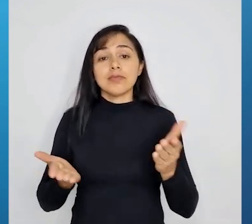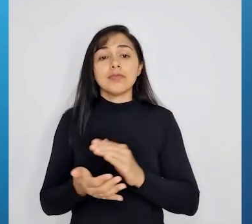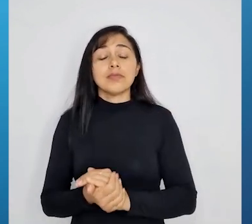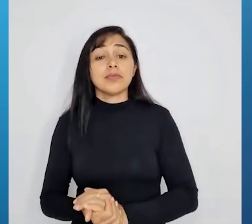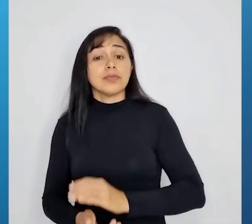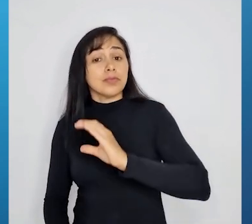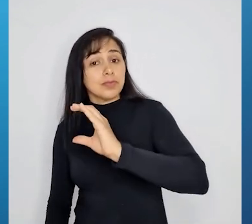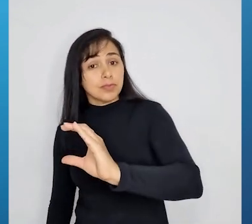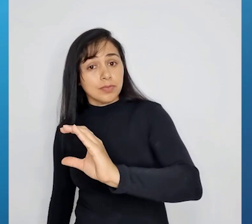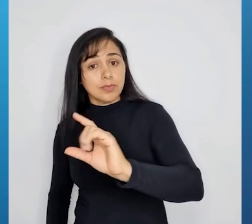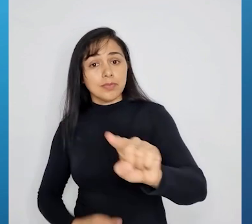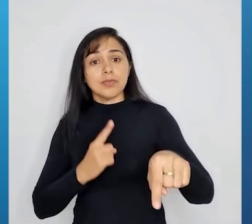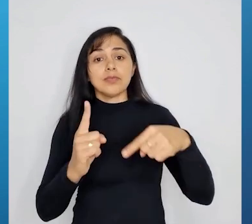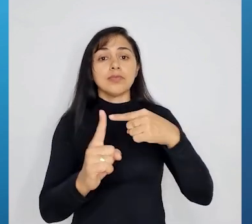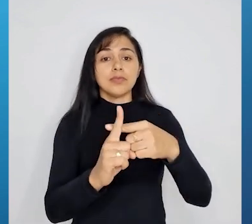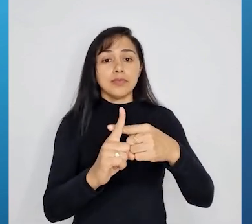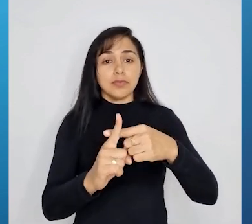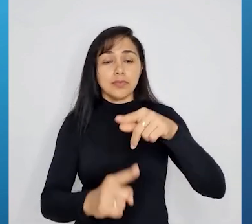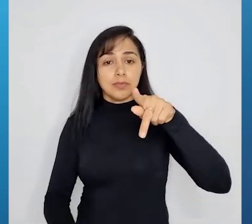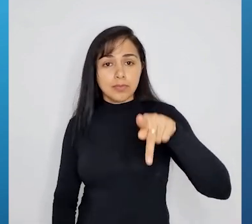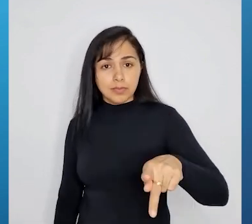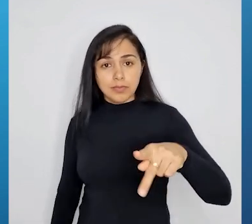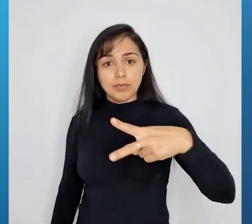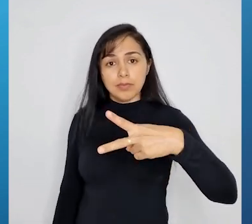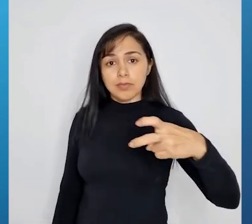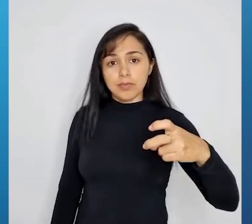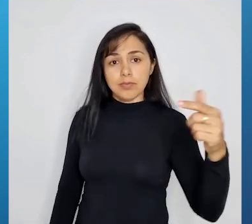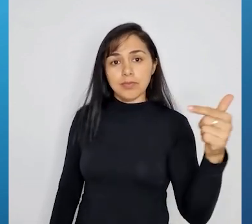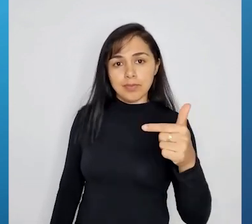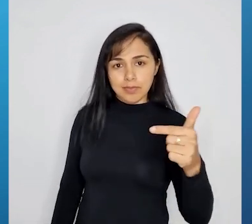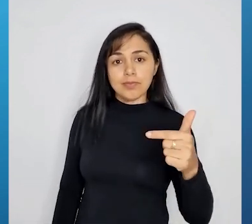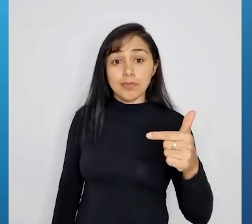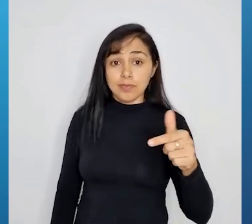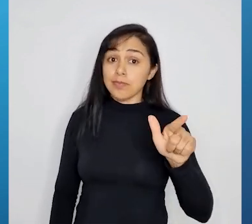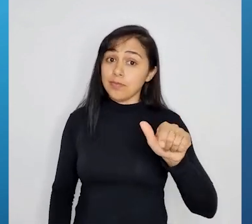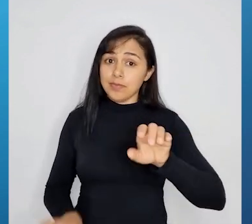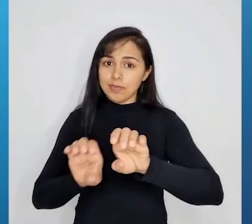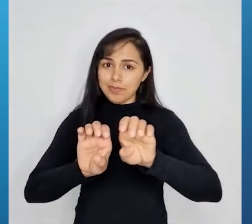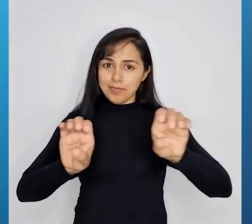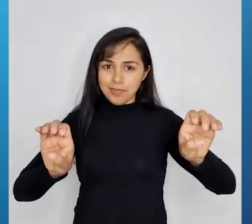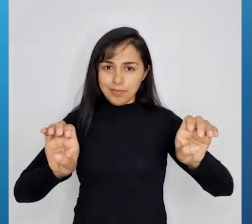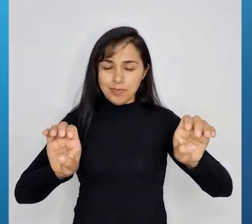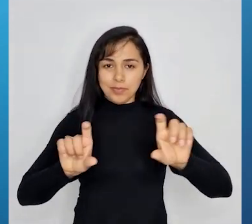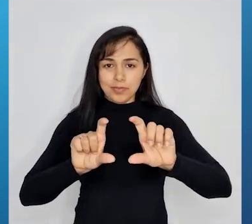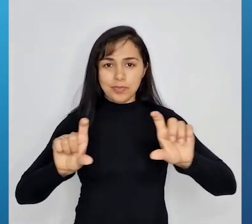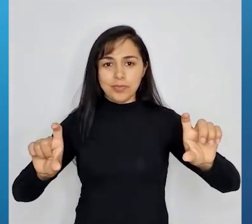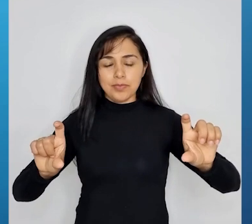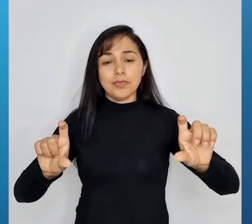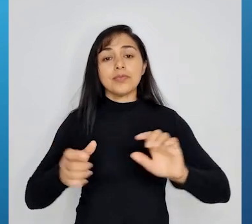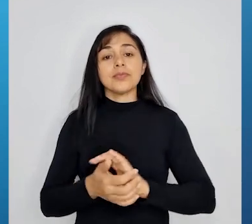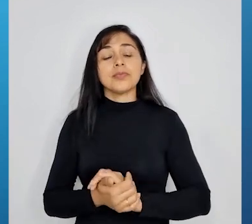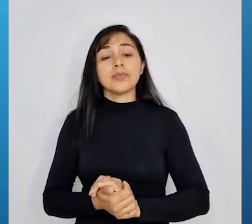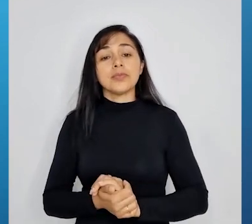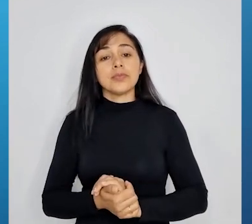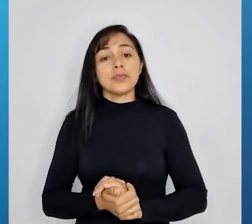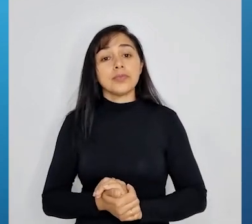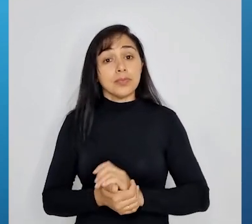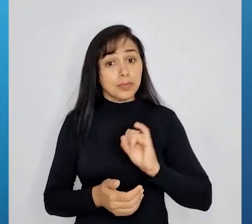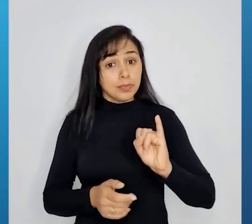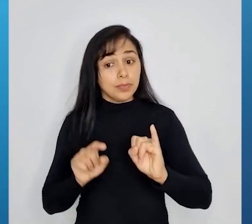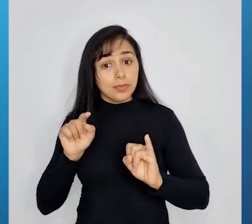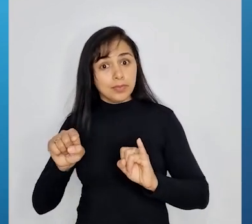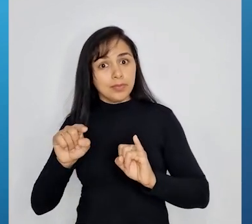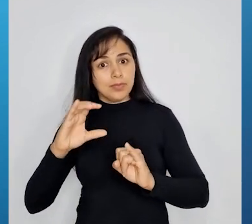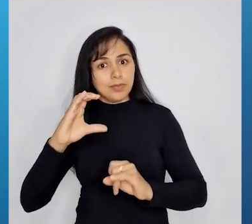tem que ser igual a 22. Beleza. Como Caio é dois anos mais velho